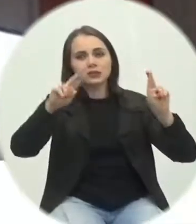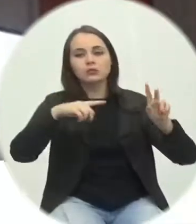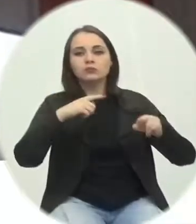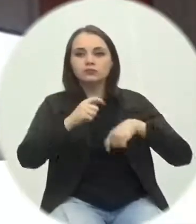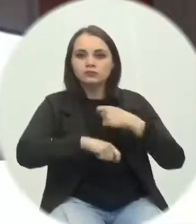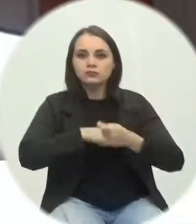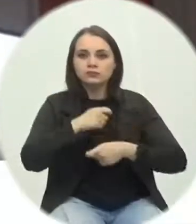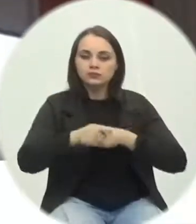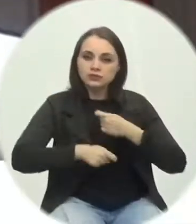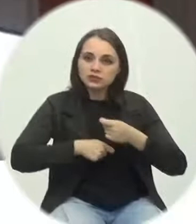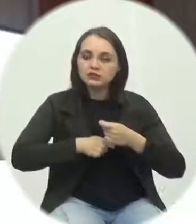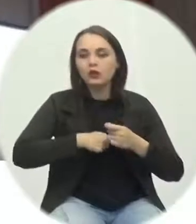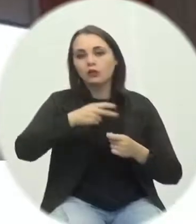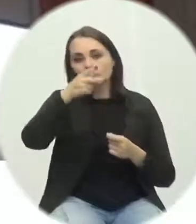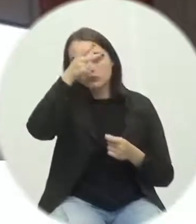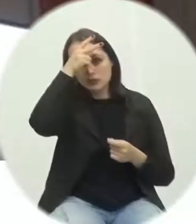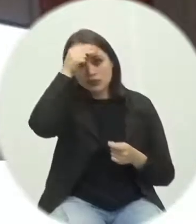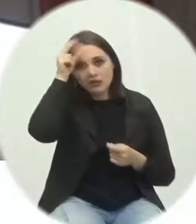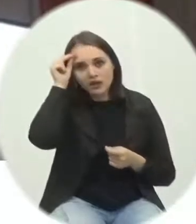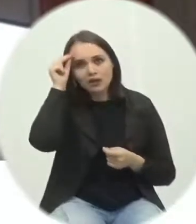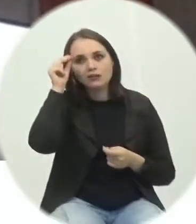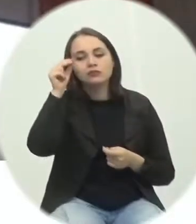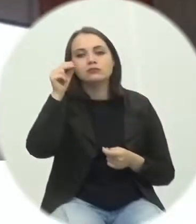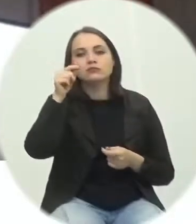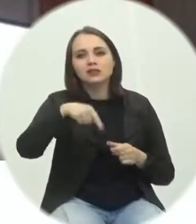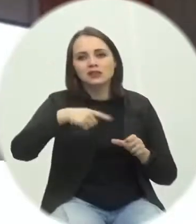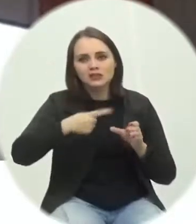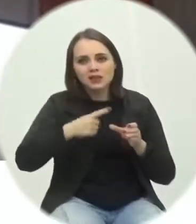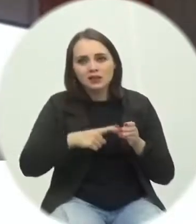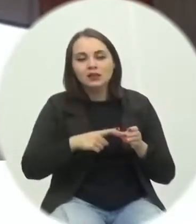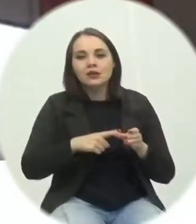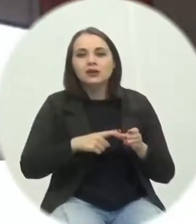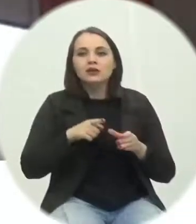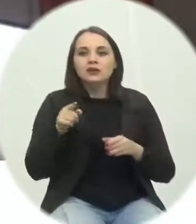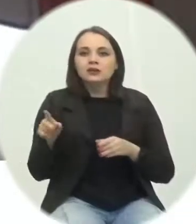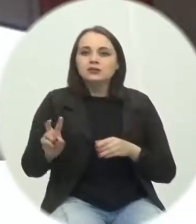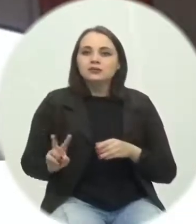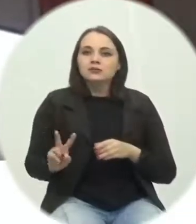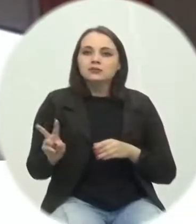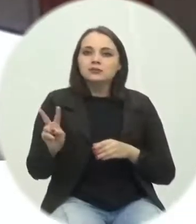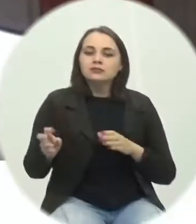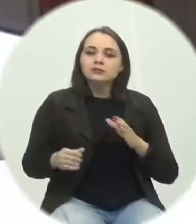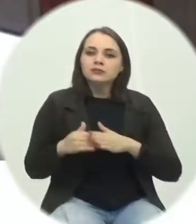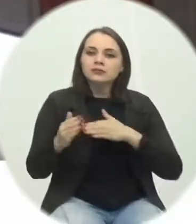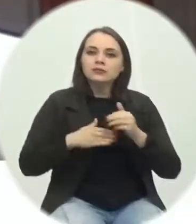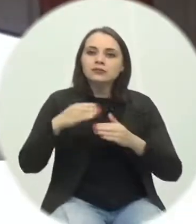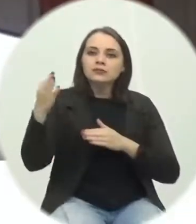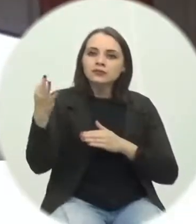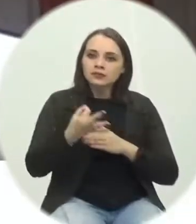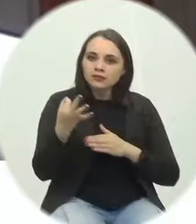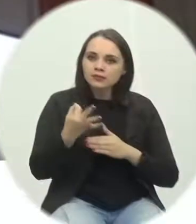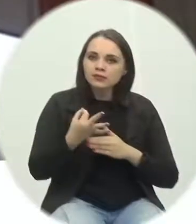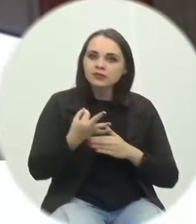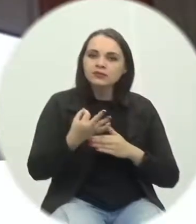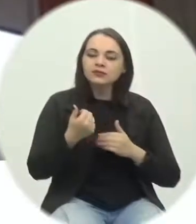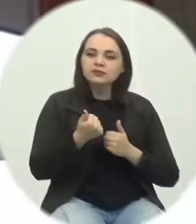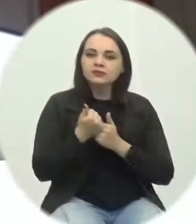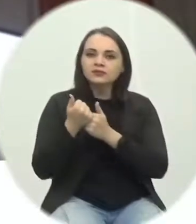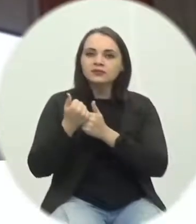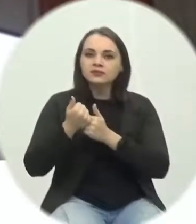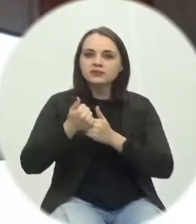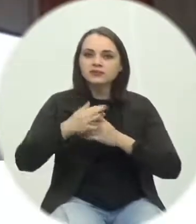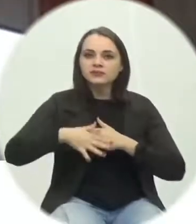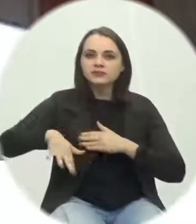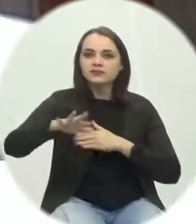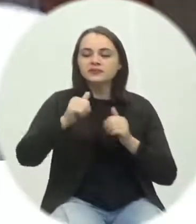municipais, a vereadora Giovana construiu muito bem, né? Discutindo muito bem com todas as